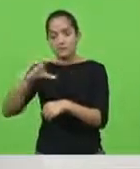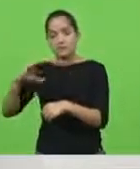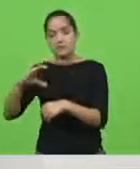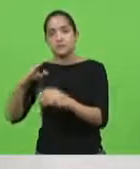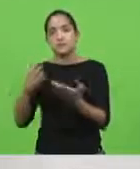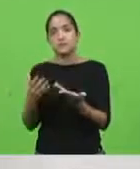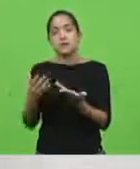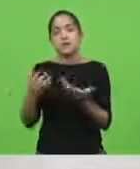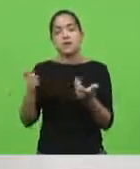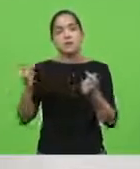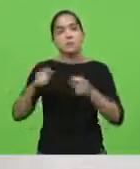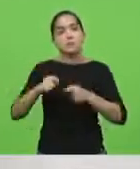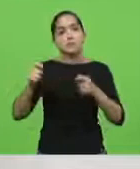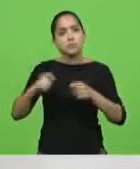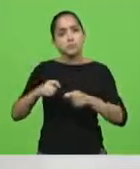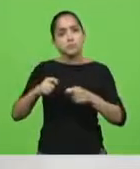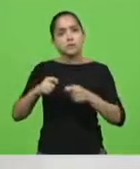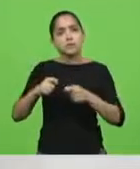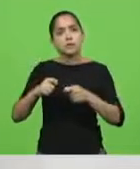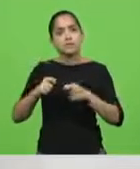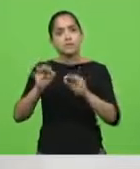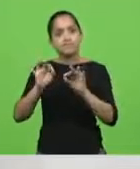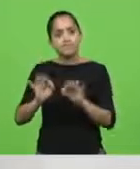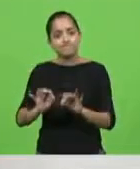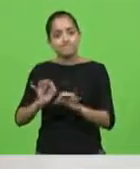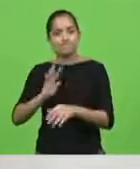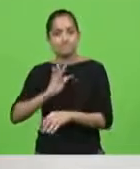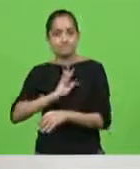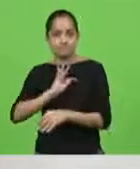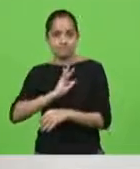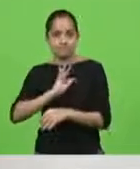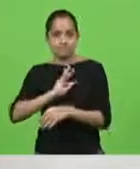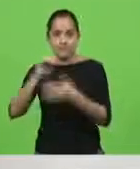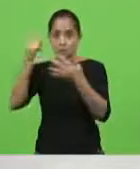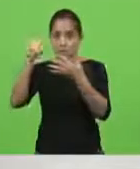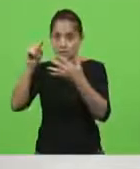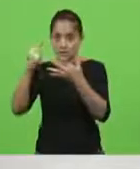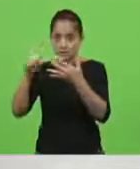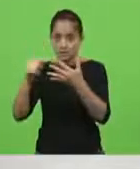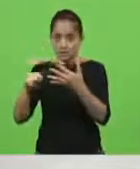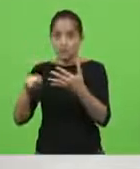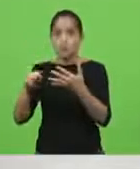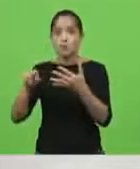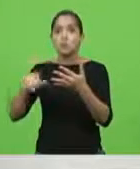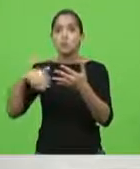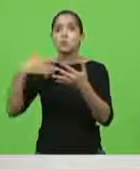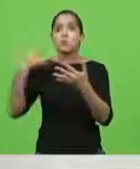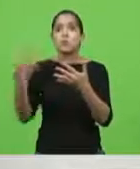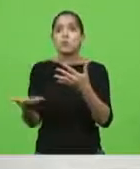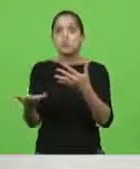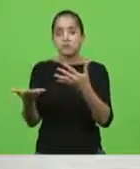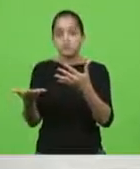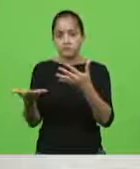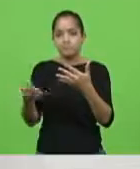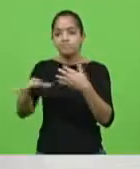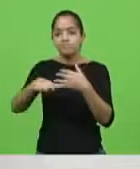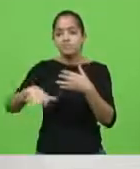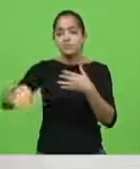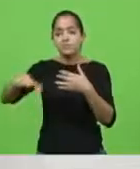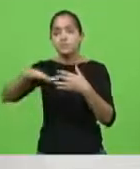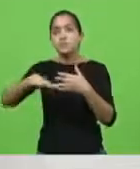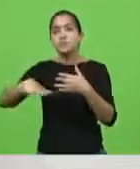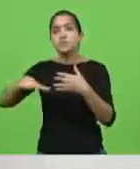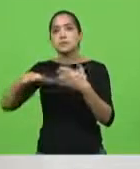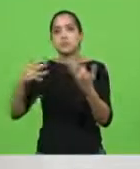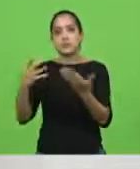pudéssemos, de forma precisa e técnica, elencar quais são, efetivamente, os setores que não